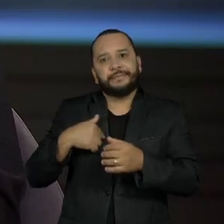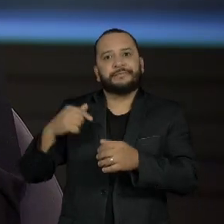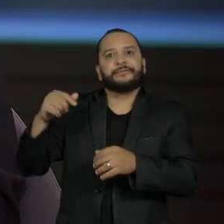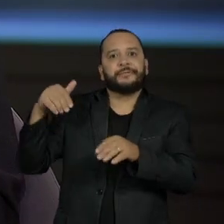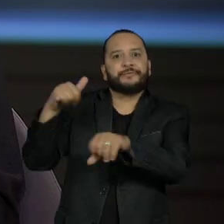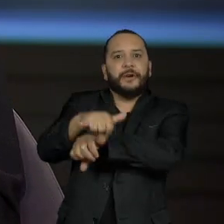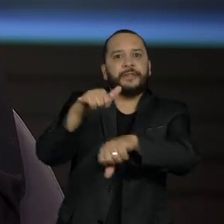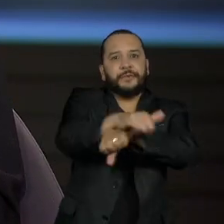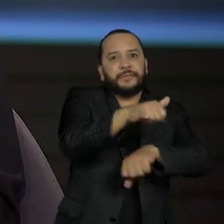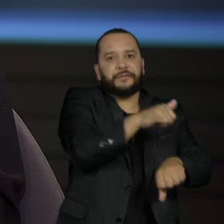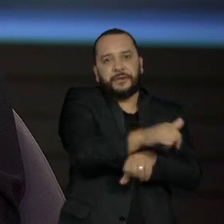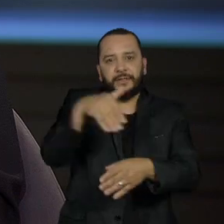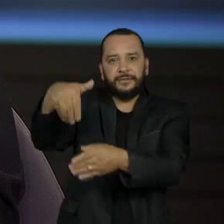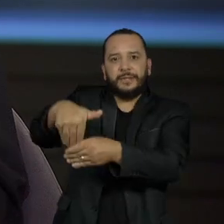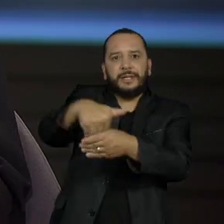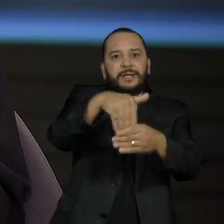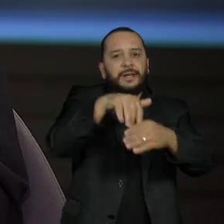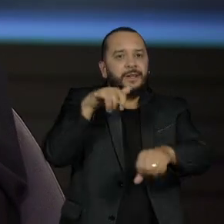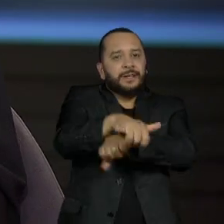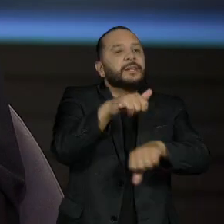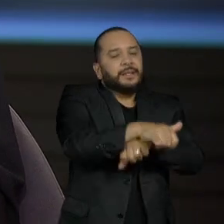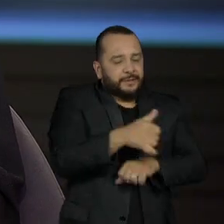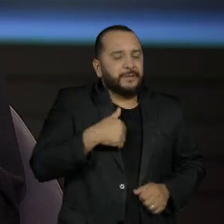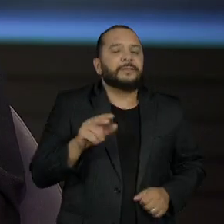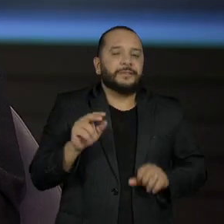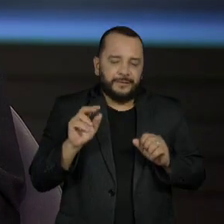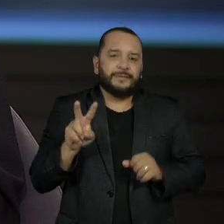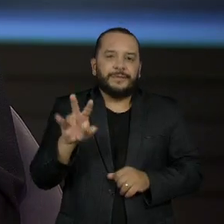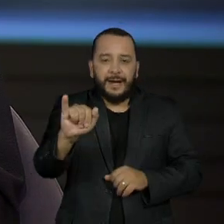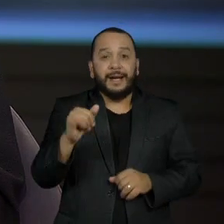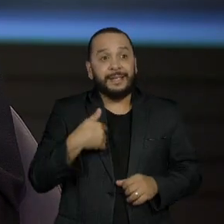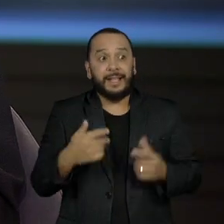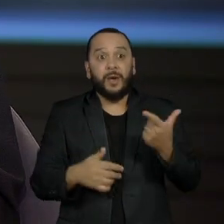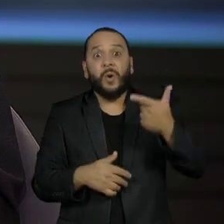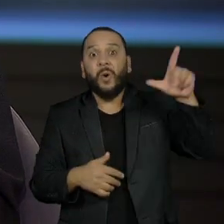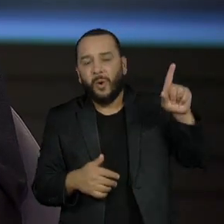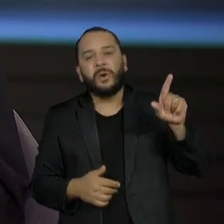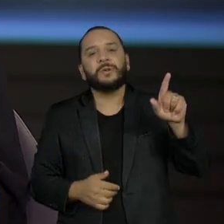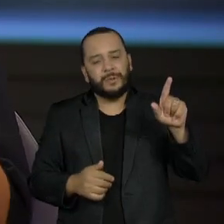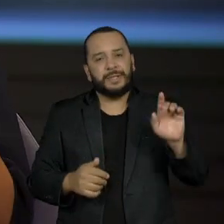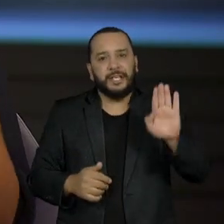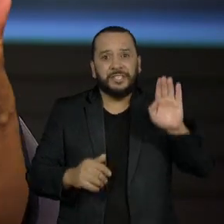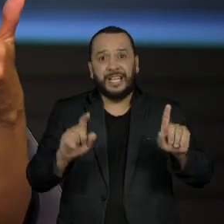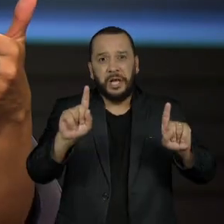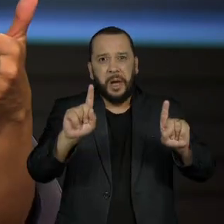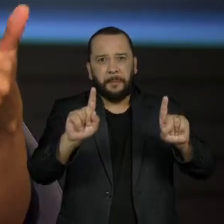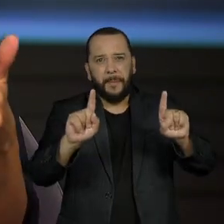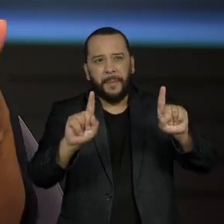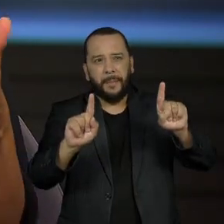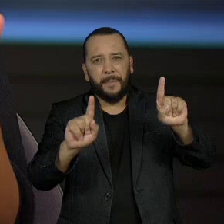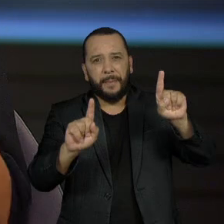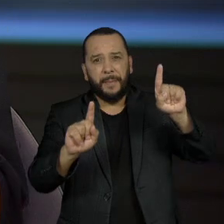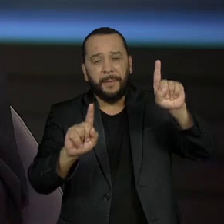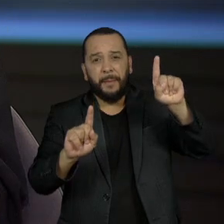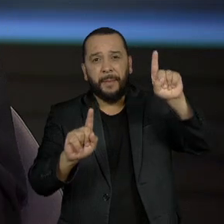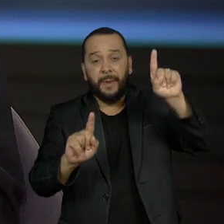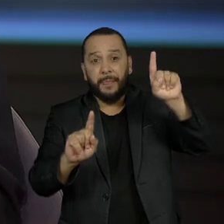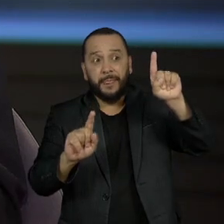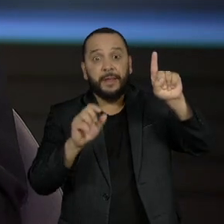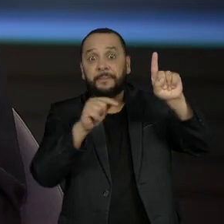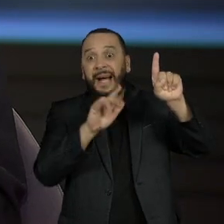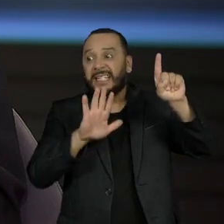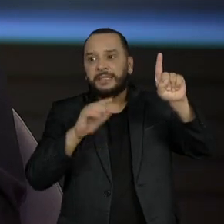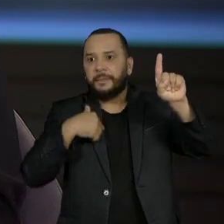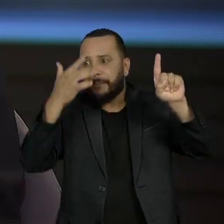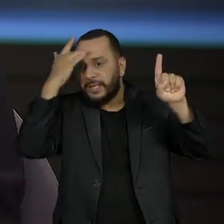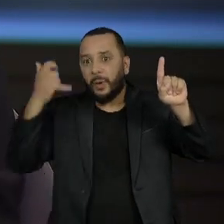por parte daqueles candidatos que têm uma certa vantagem nas pesquisas, mas que têm um eleitorado mais velho, como é o caso aqui